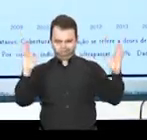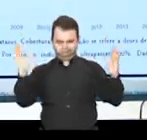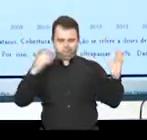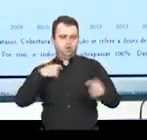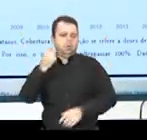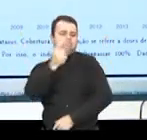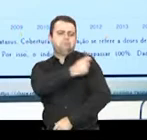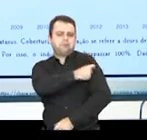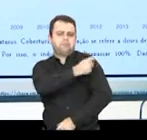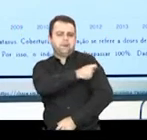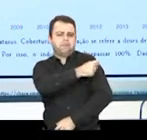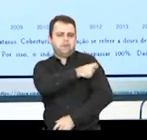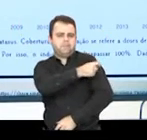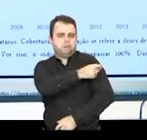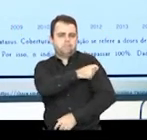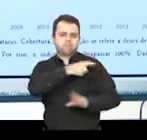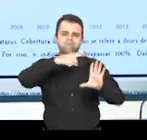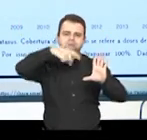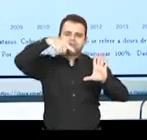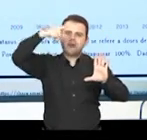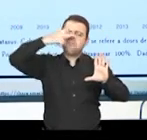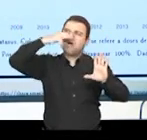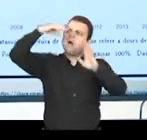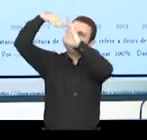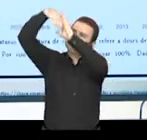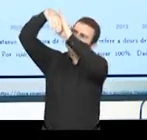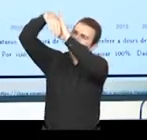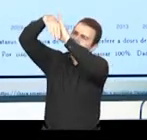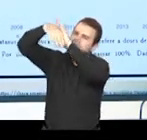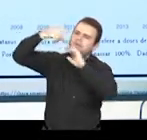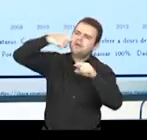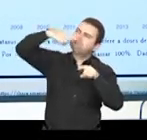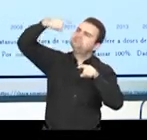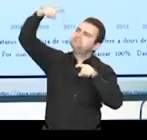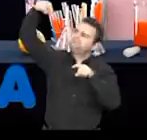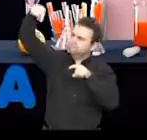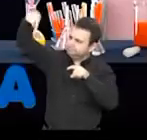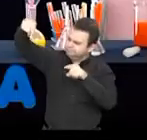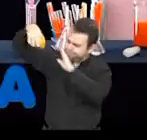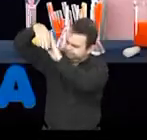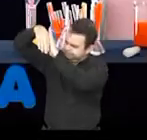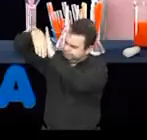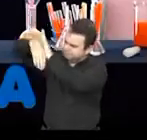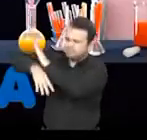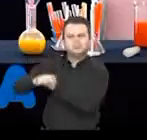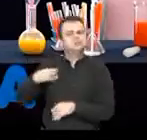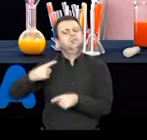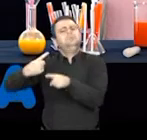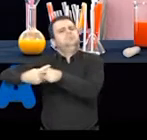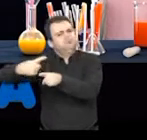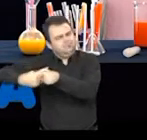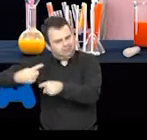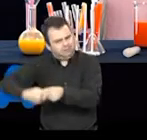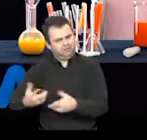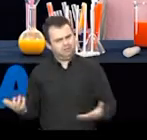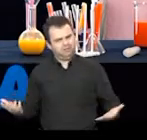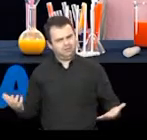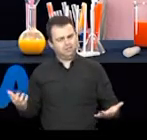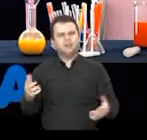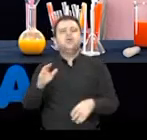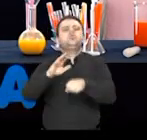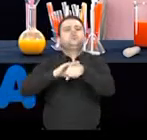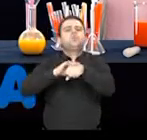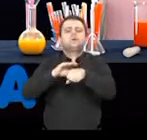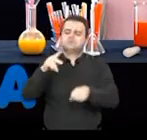Começa muito bem, depois vai baixando até chegar lá embaixo. Mas por que será que a cobertura vacinal